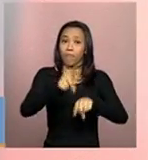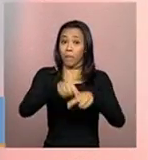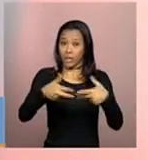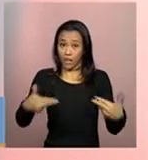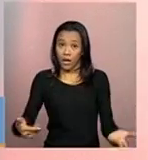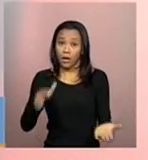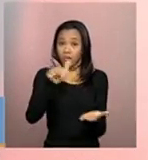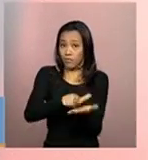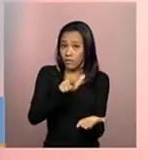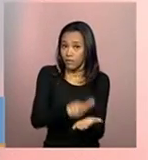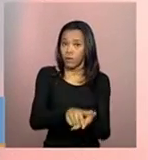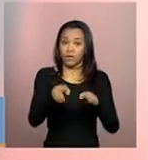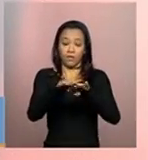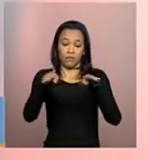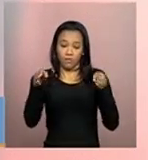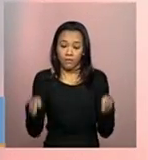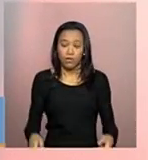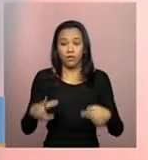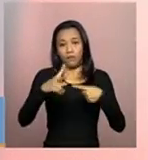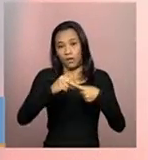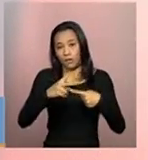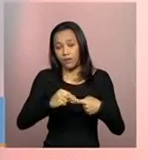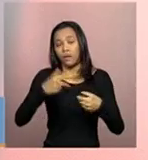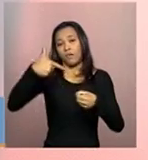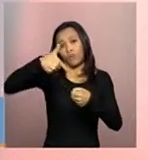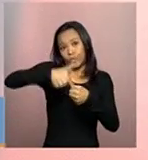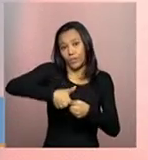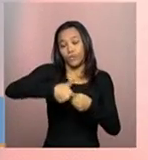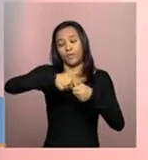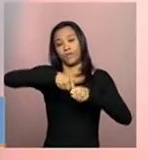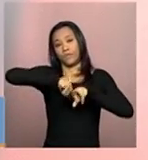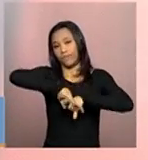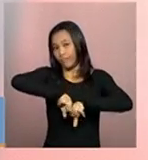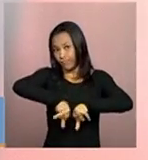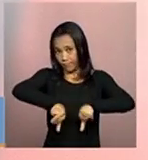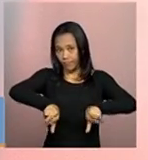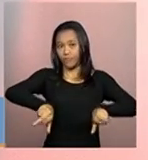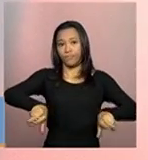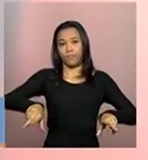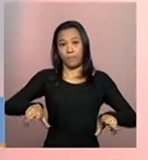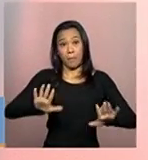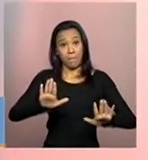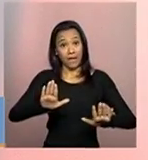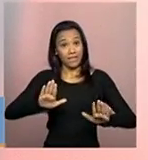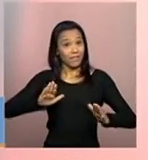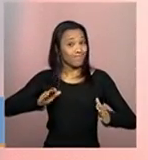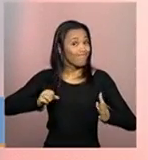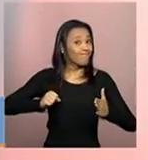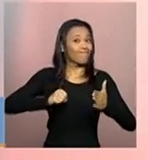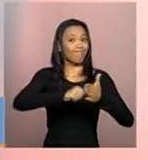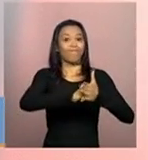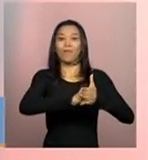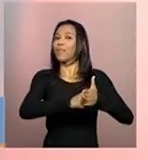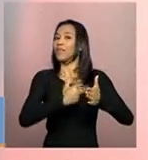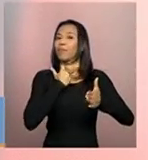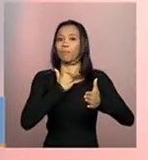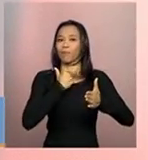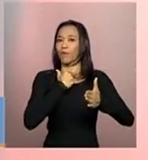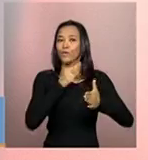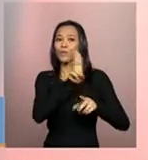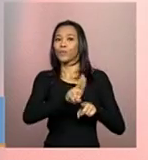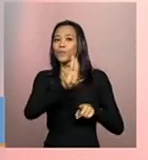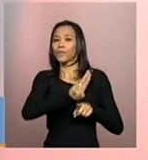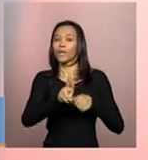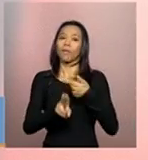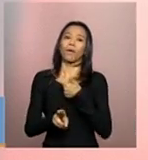expediente, de escritório, combustível. E é vedada, ou seja, não pode de jeito nenhum utilizar